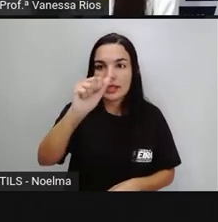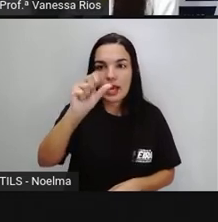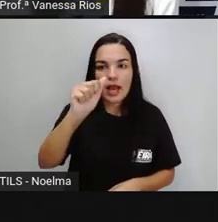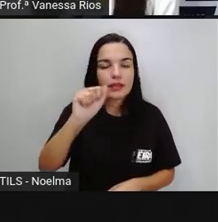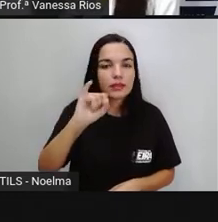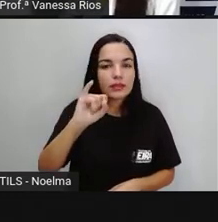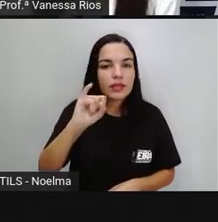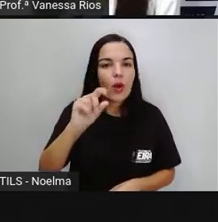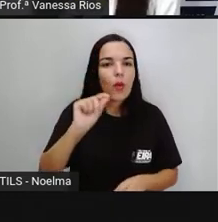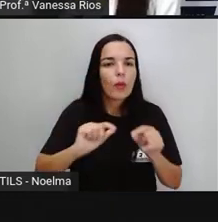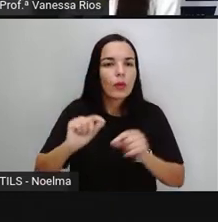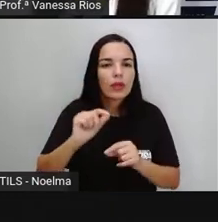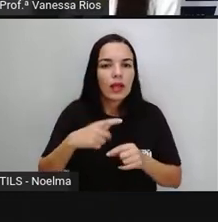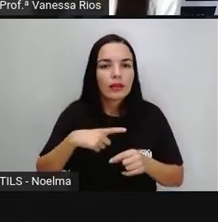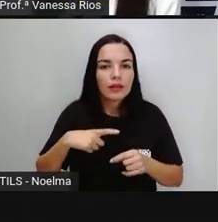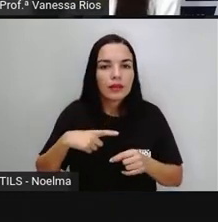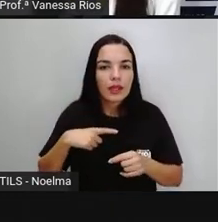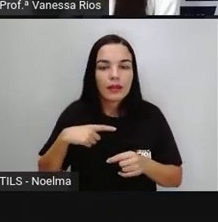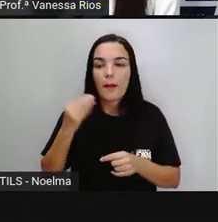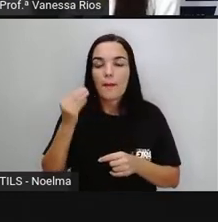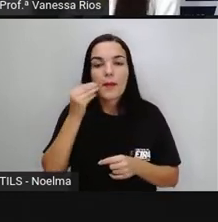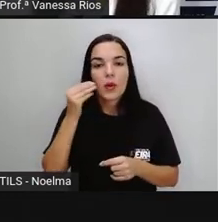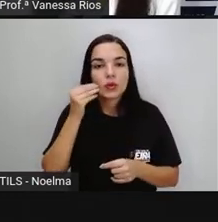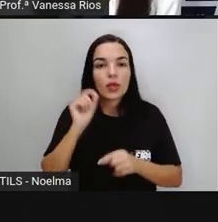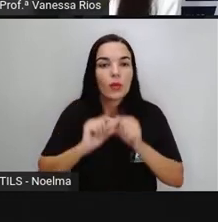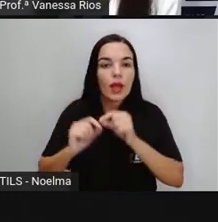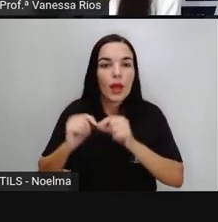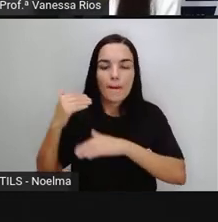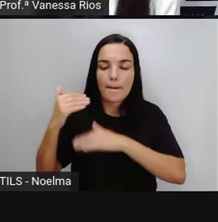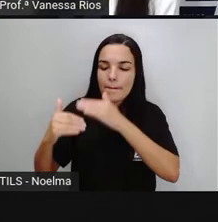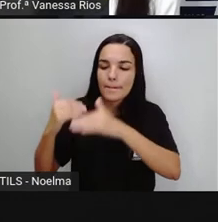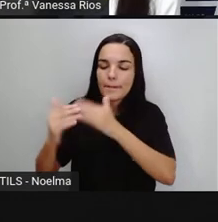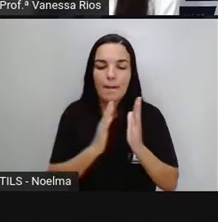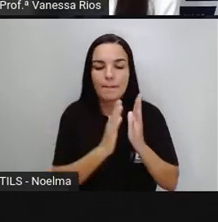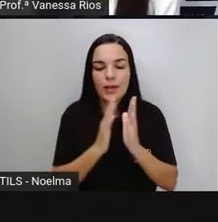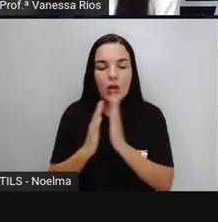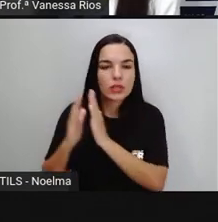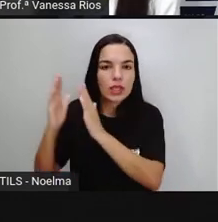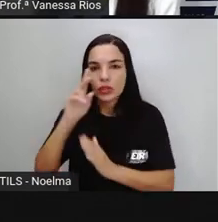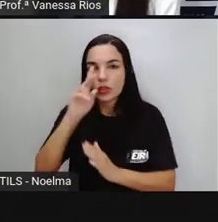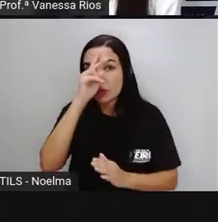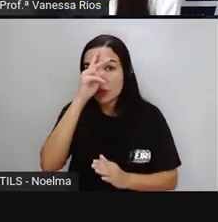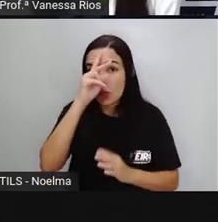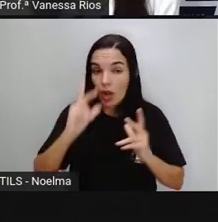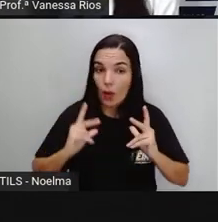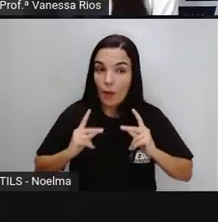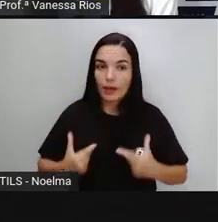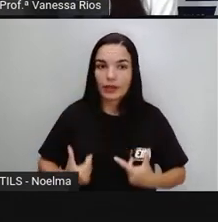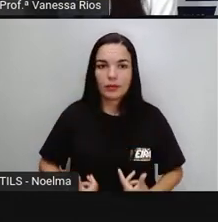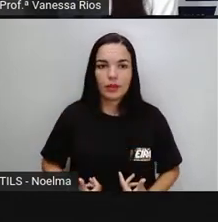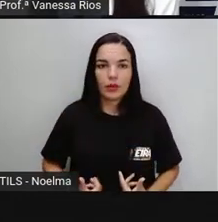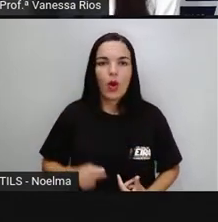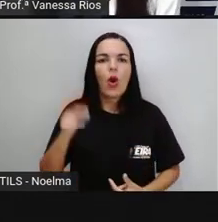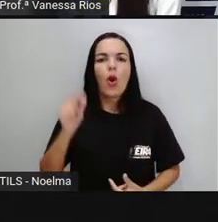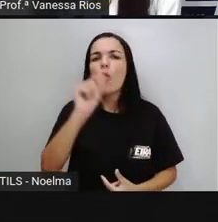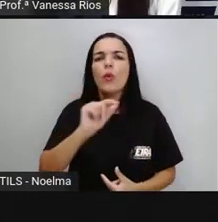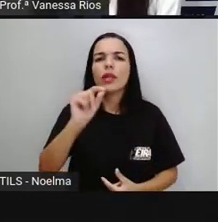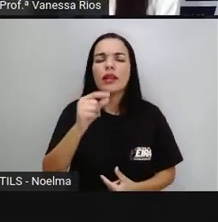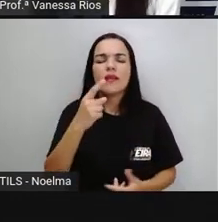determina se um bem cultural é ou não patrimônio histórico cultural é a sua relevância